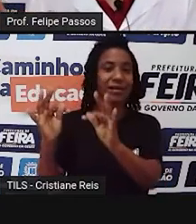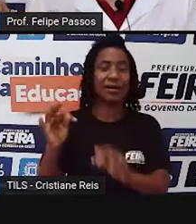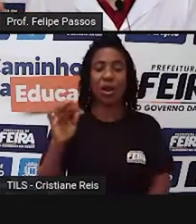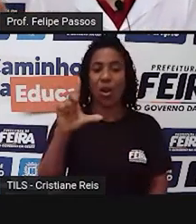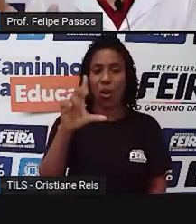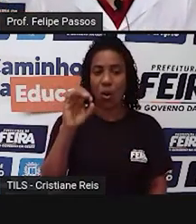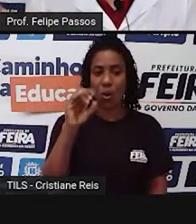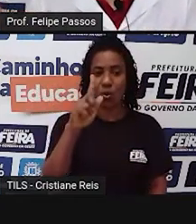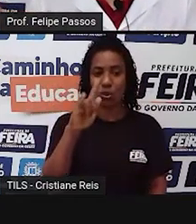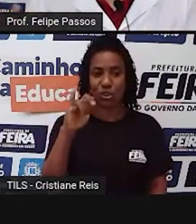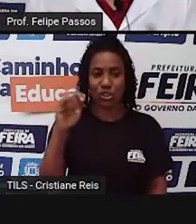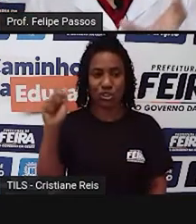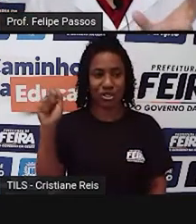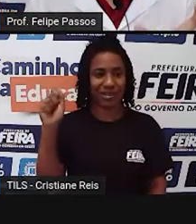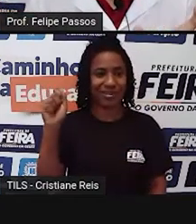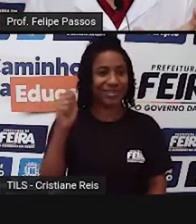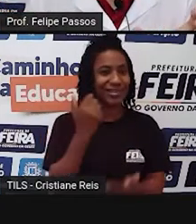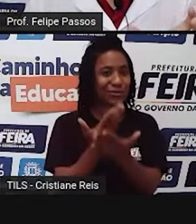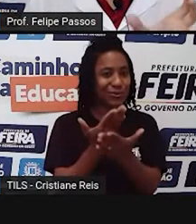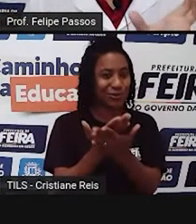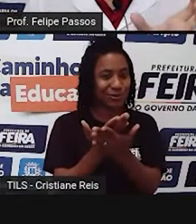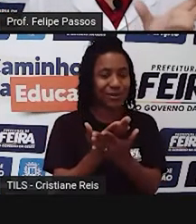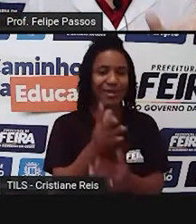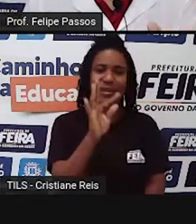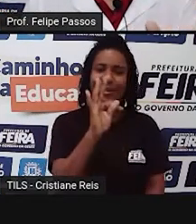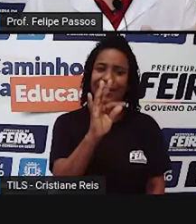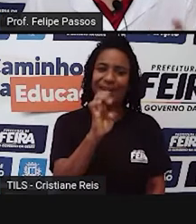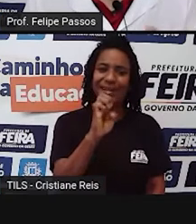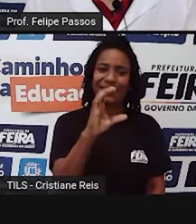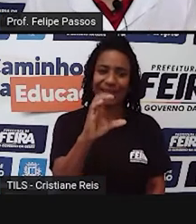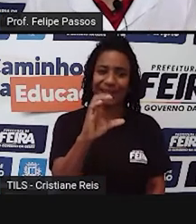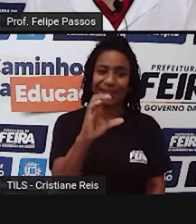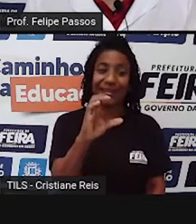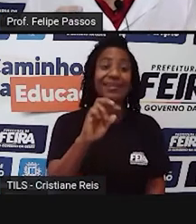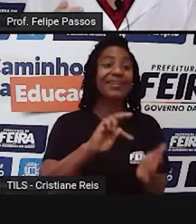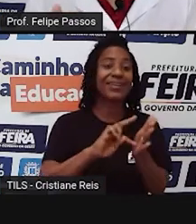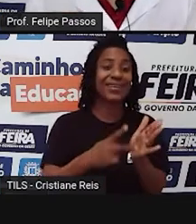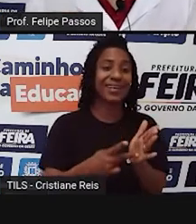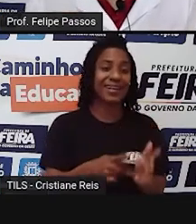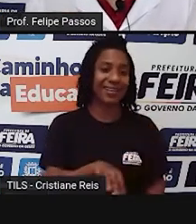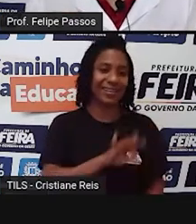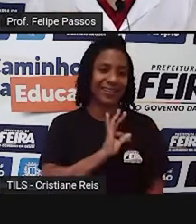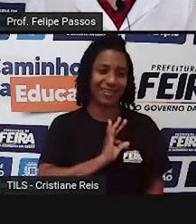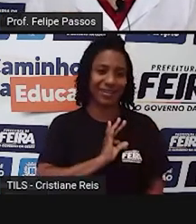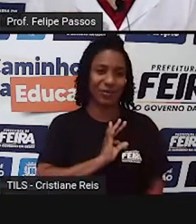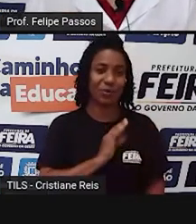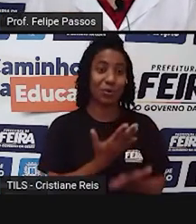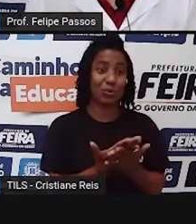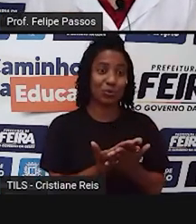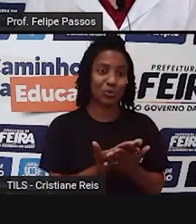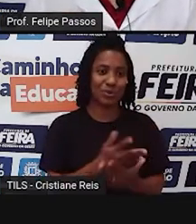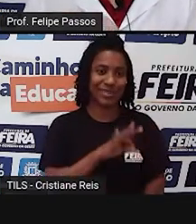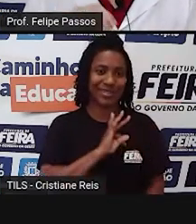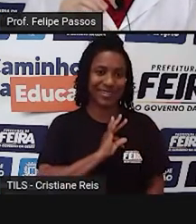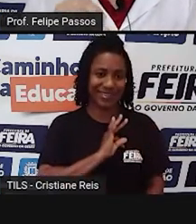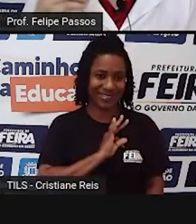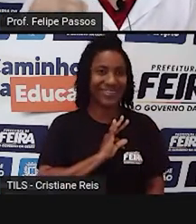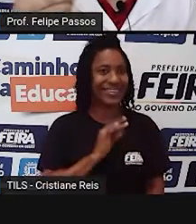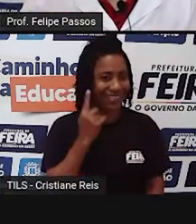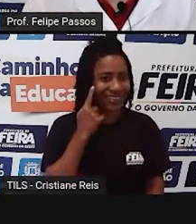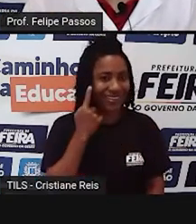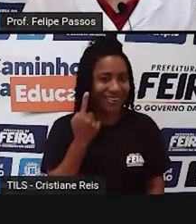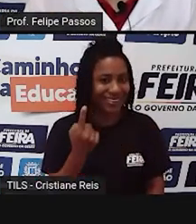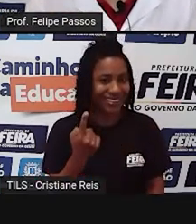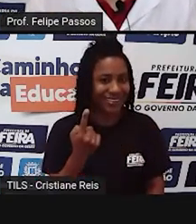está sempre associada a estudo e tecno vem de técnica. Então, é o estudo de uma técnica, é você buscar